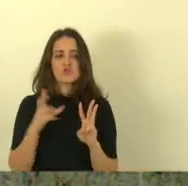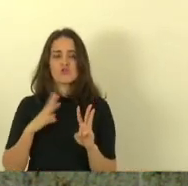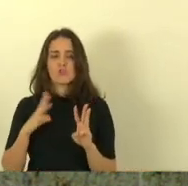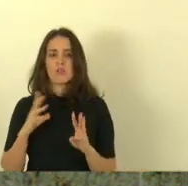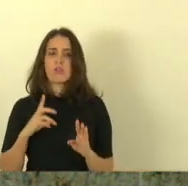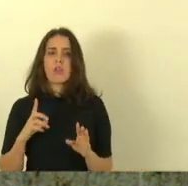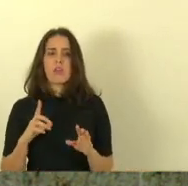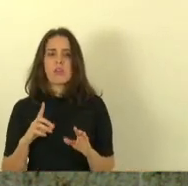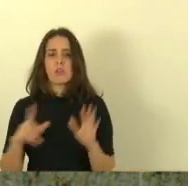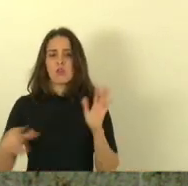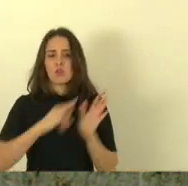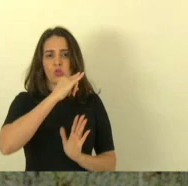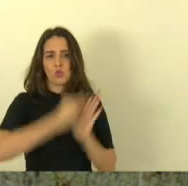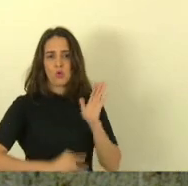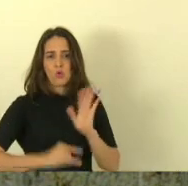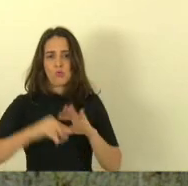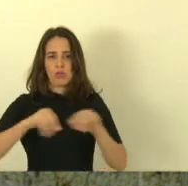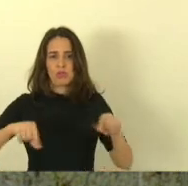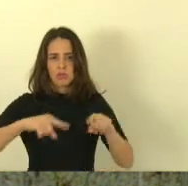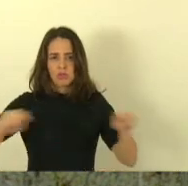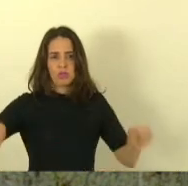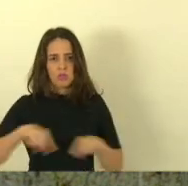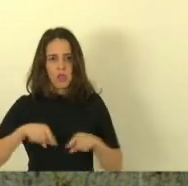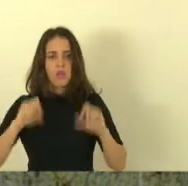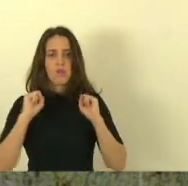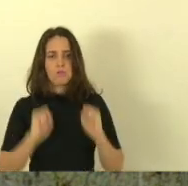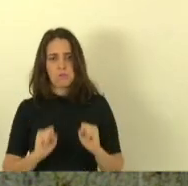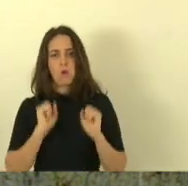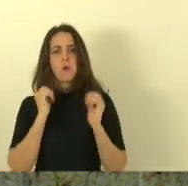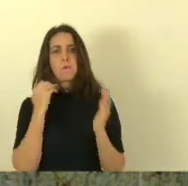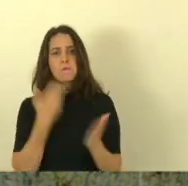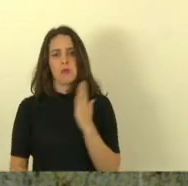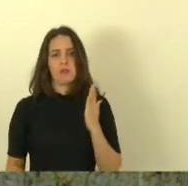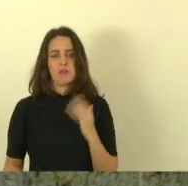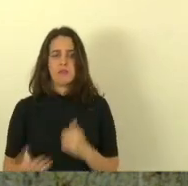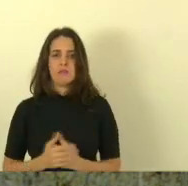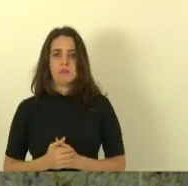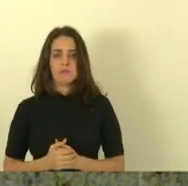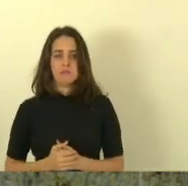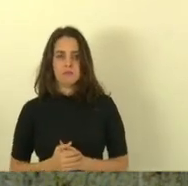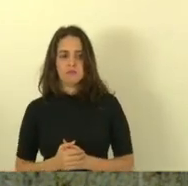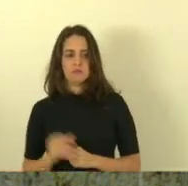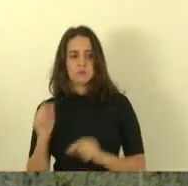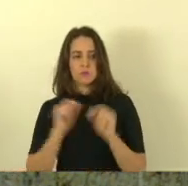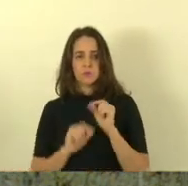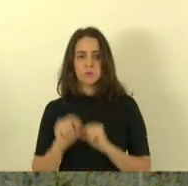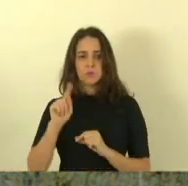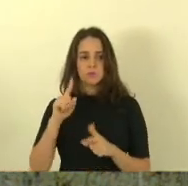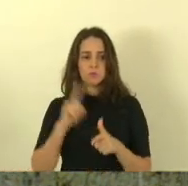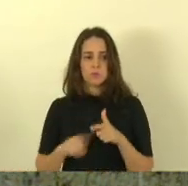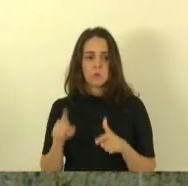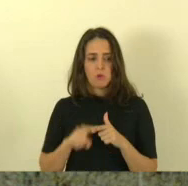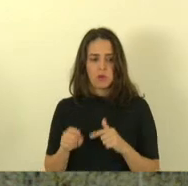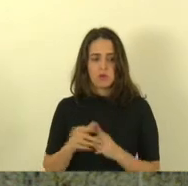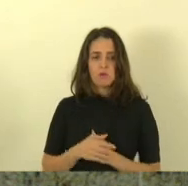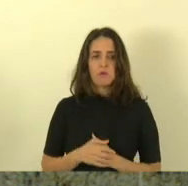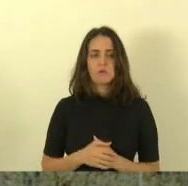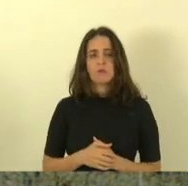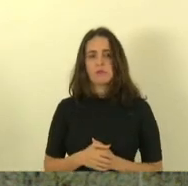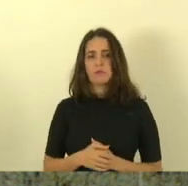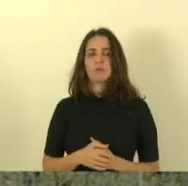homologadas poderão perdê-las e isso vai de encontro a